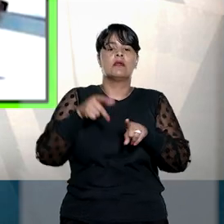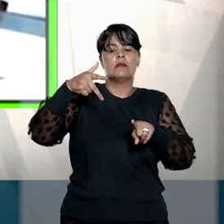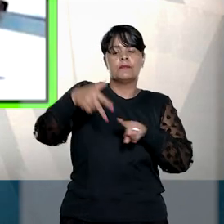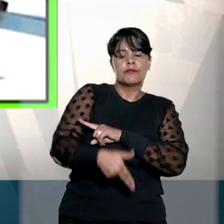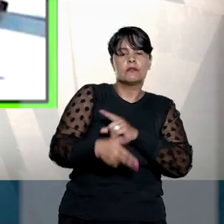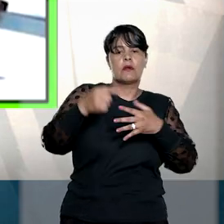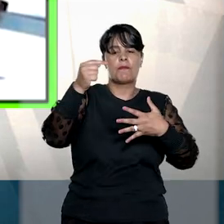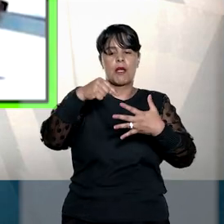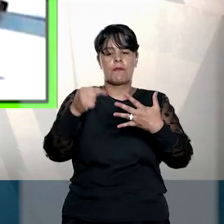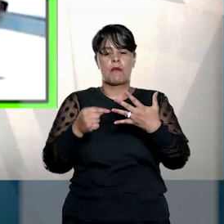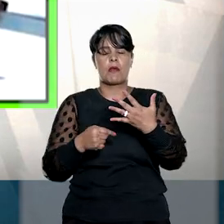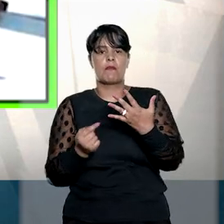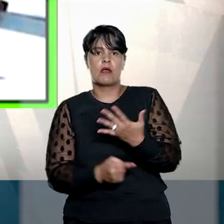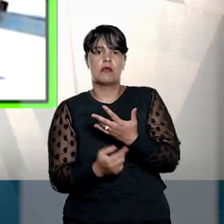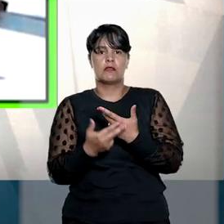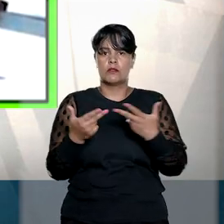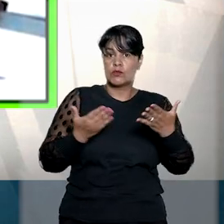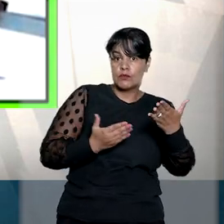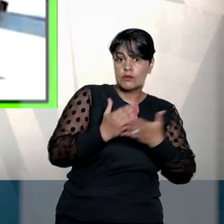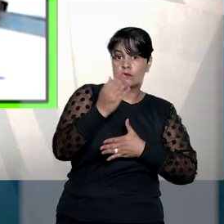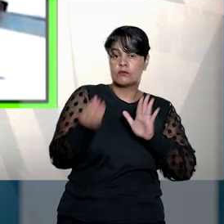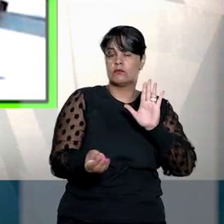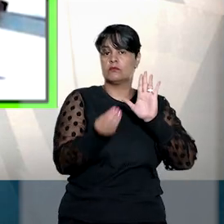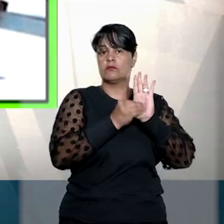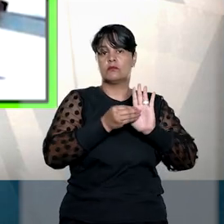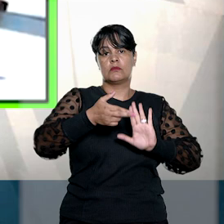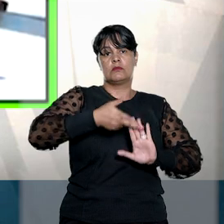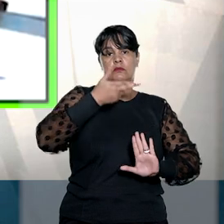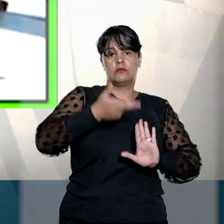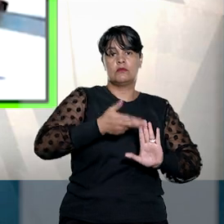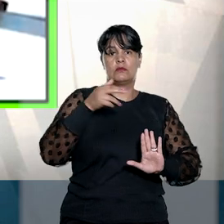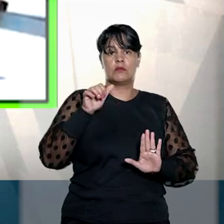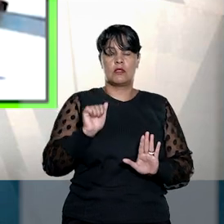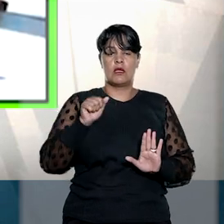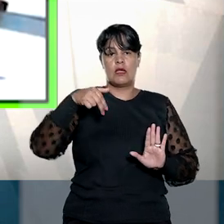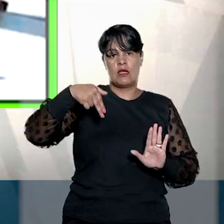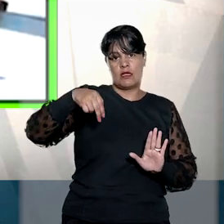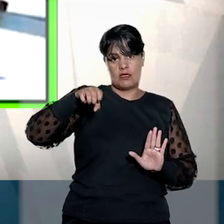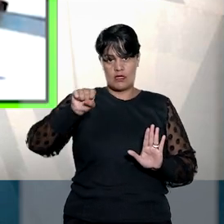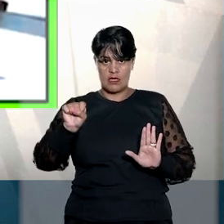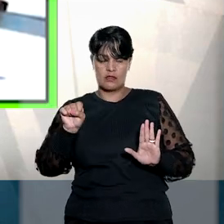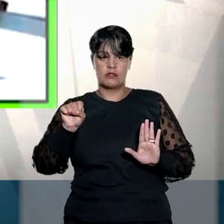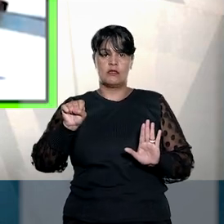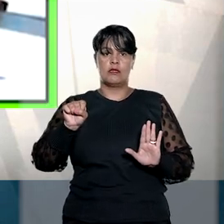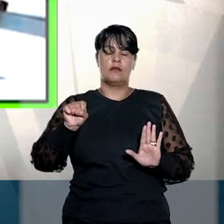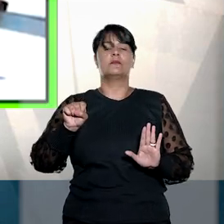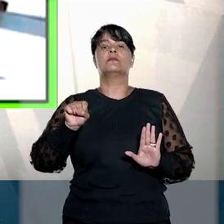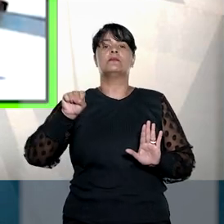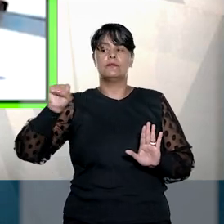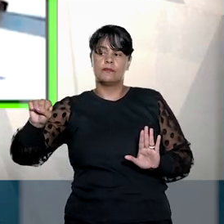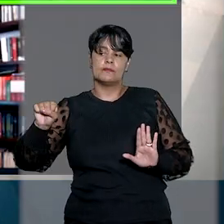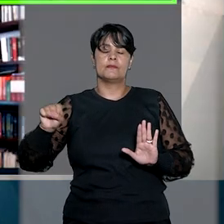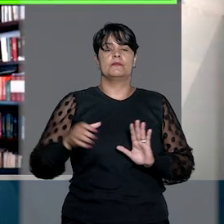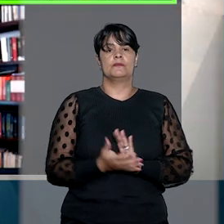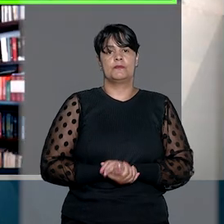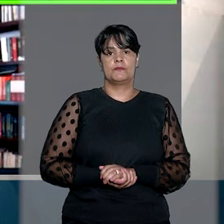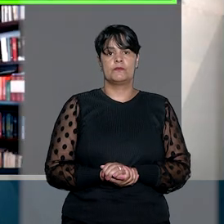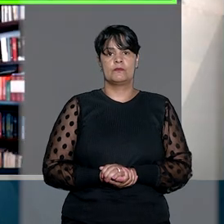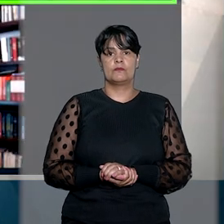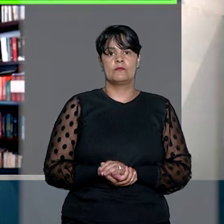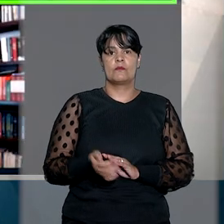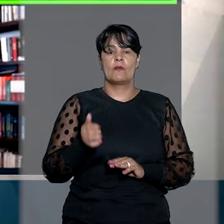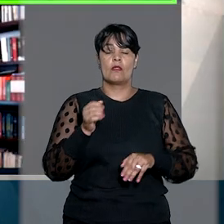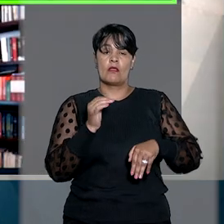de elegibilidade previstos na resolução normativa da Agência Nacional de Saúde Suplementar. A